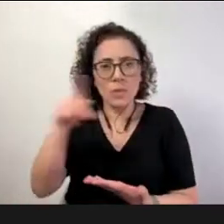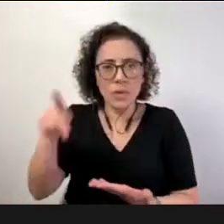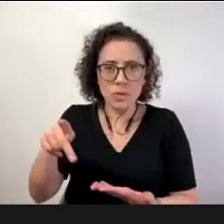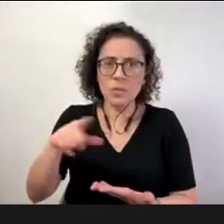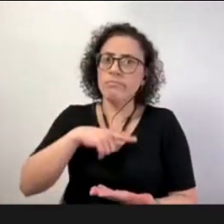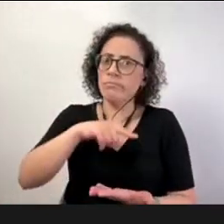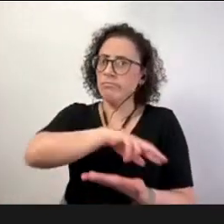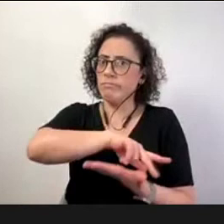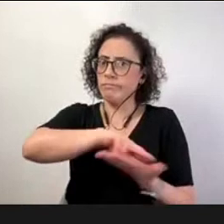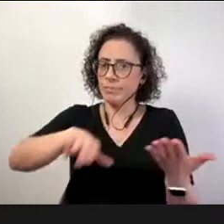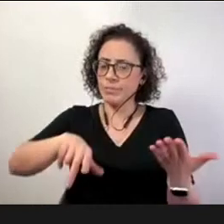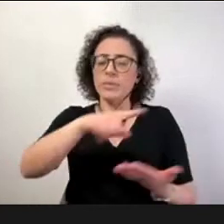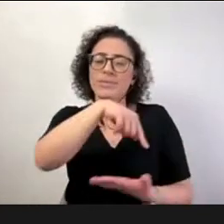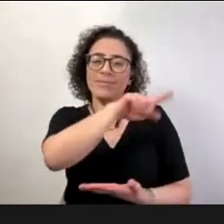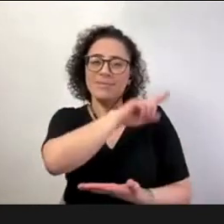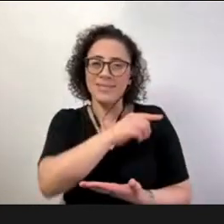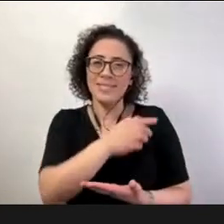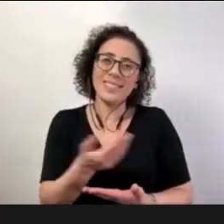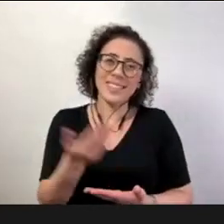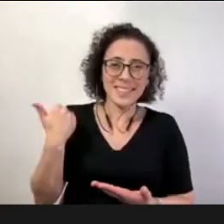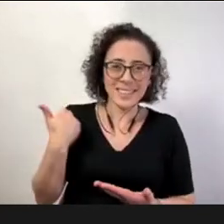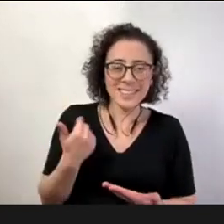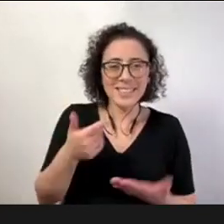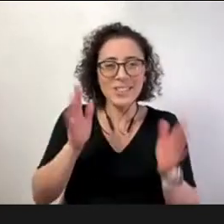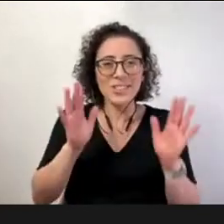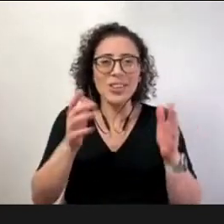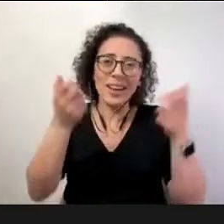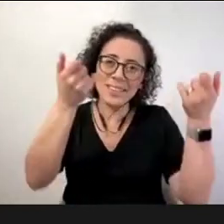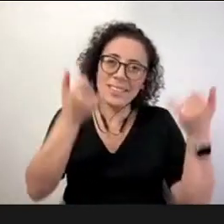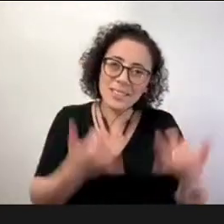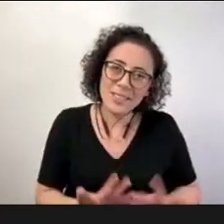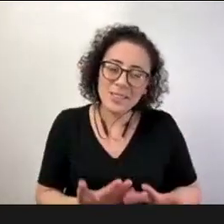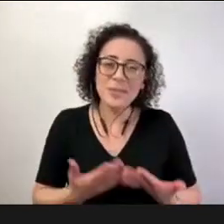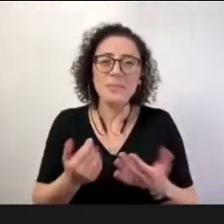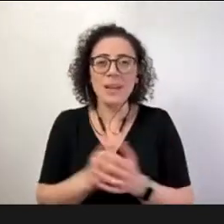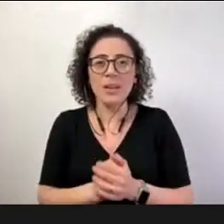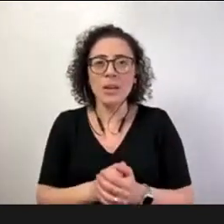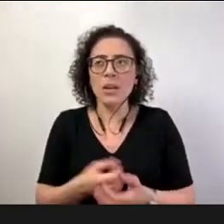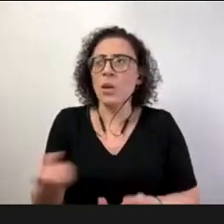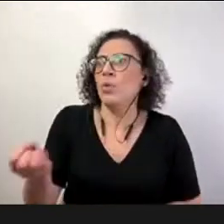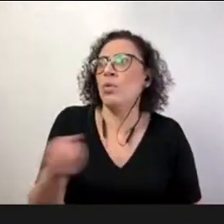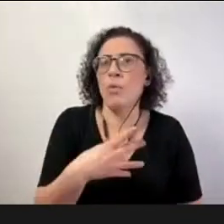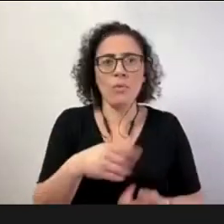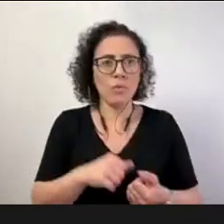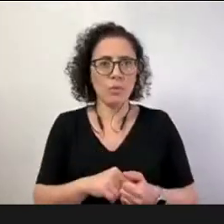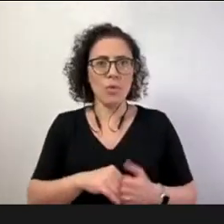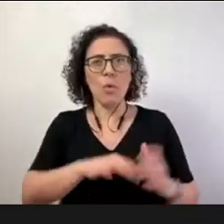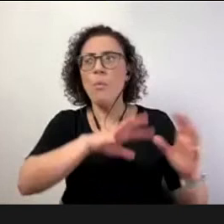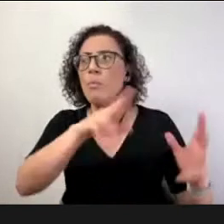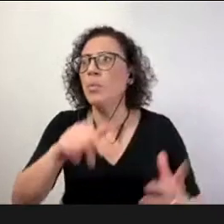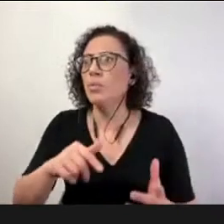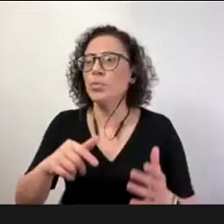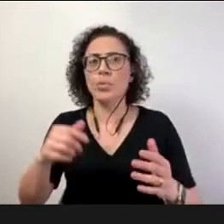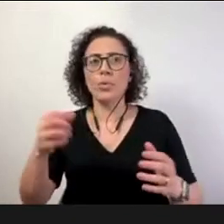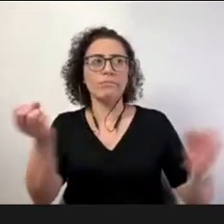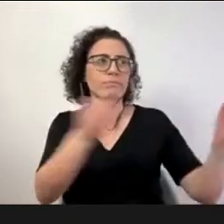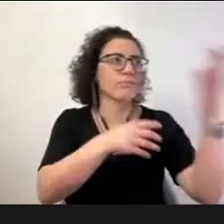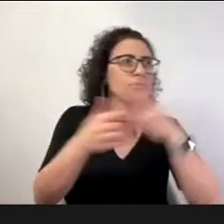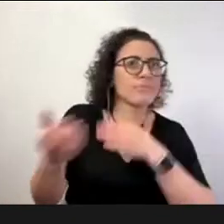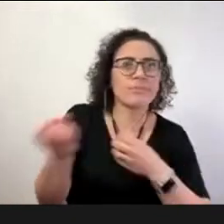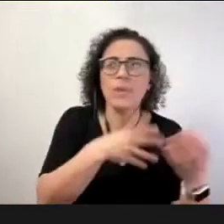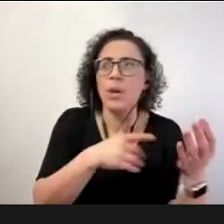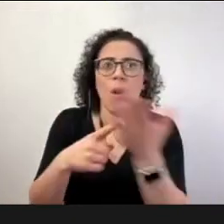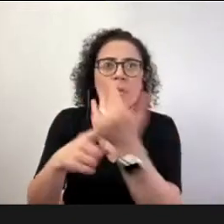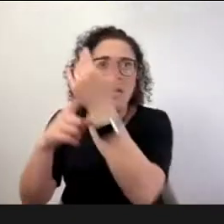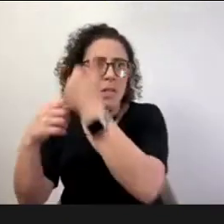citou acho que não precisa tanto explorar mas a gente tá num mundo que é complexo que muda muito rápido né que é instável a pandemia acho que escancarou